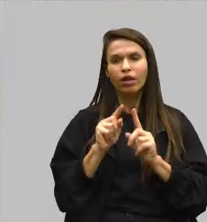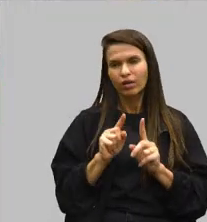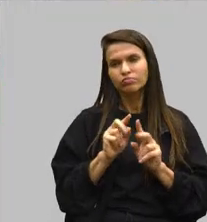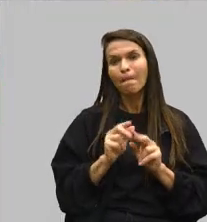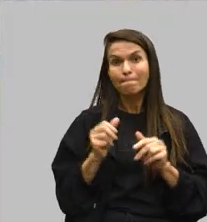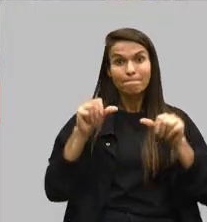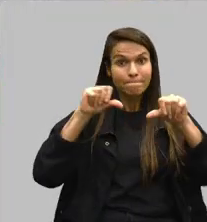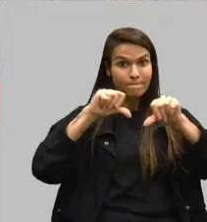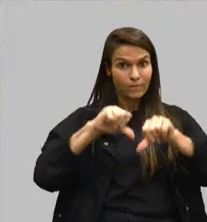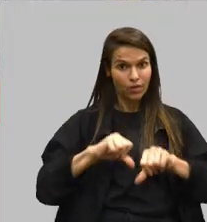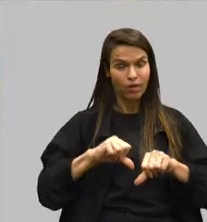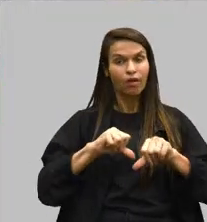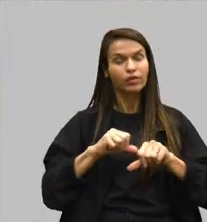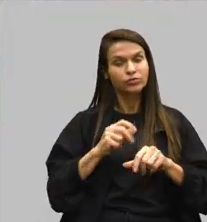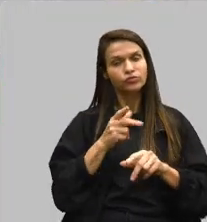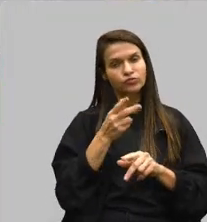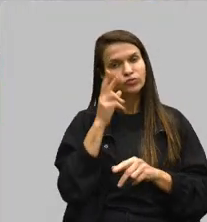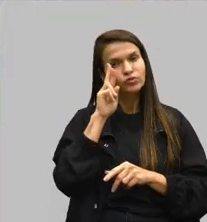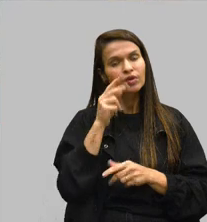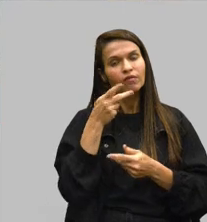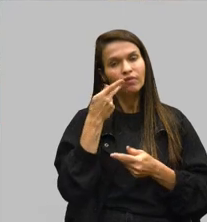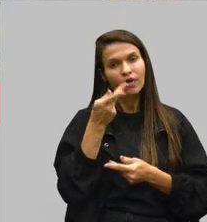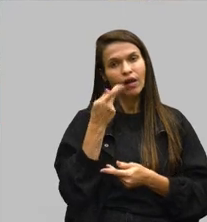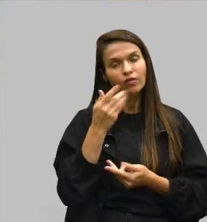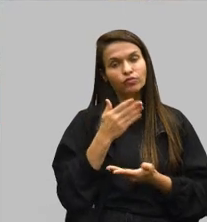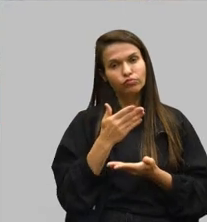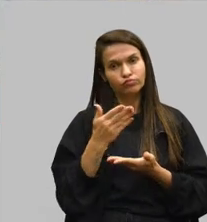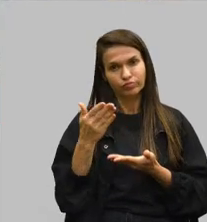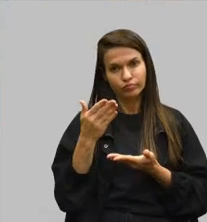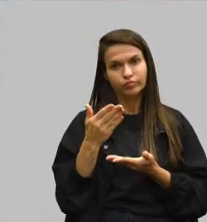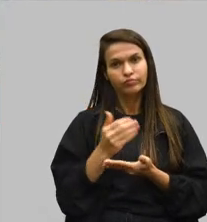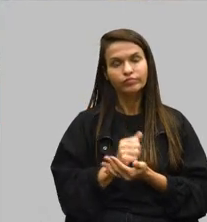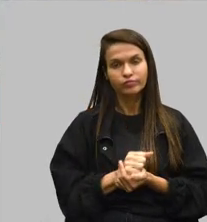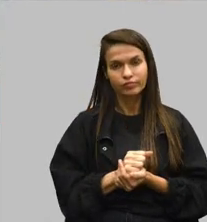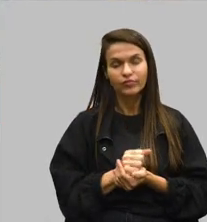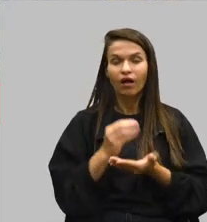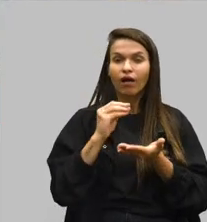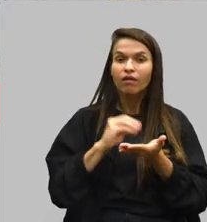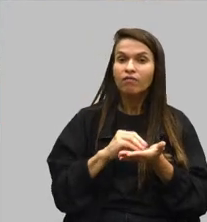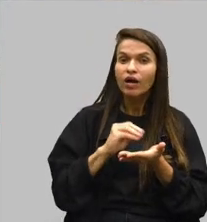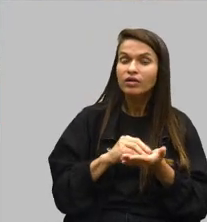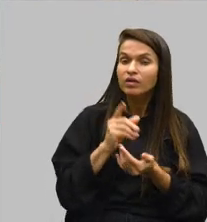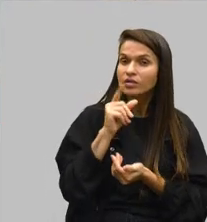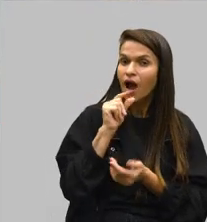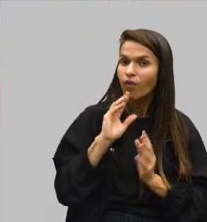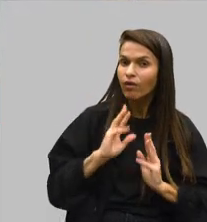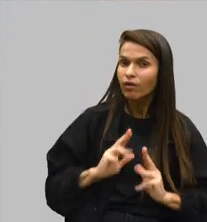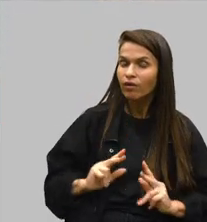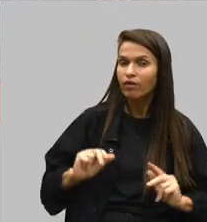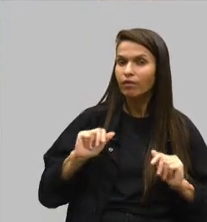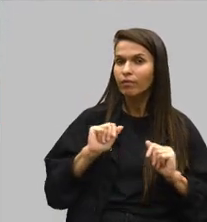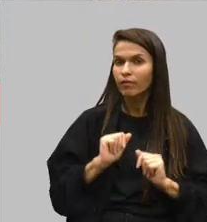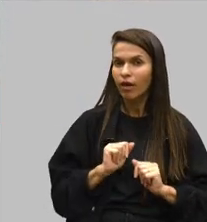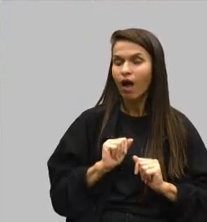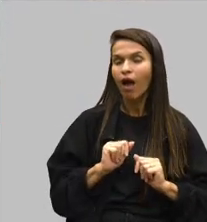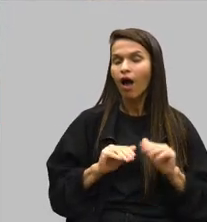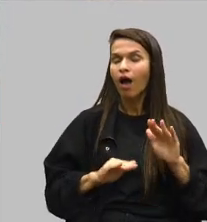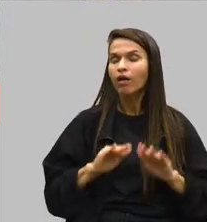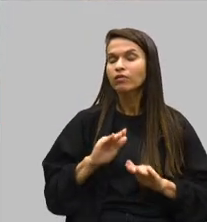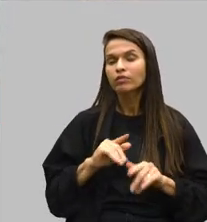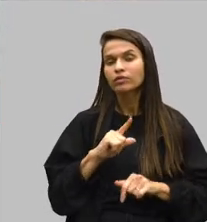piores, que é o que o senhor estava falando no início. Falta de água potável, às vezes você tem